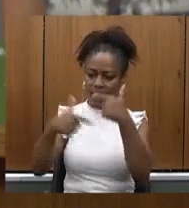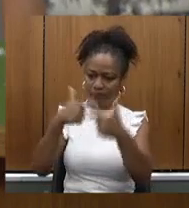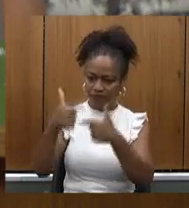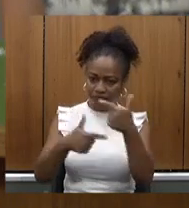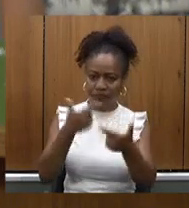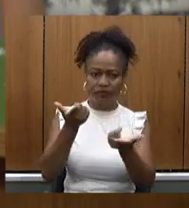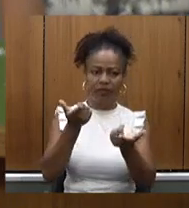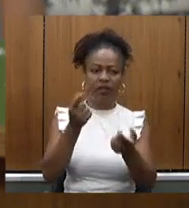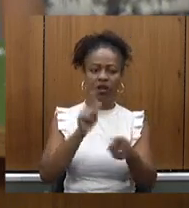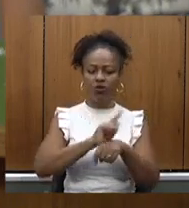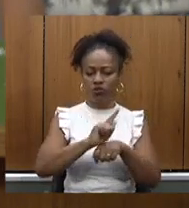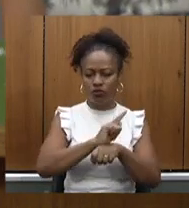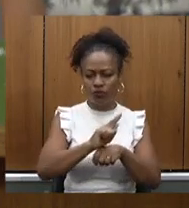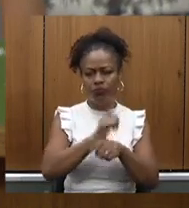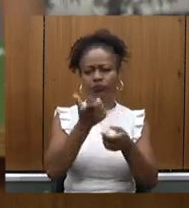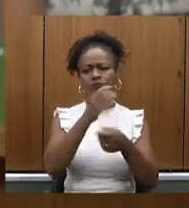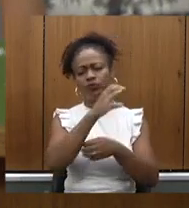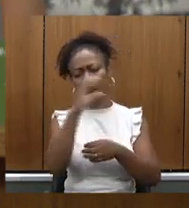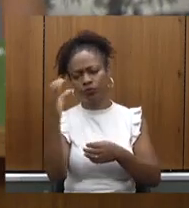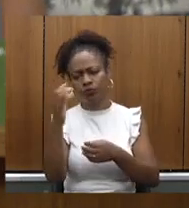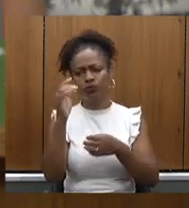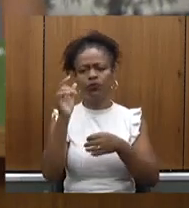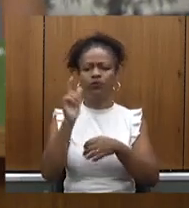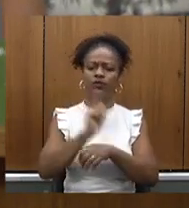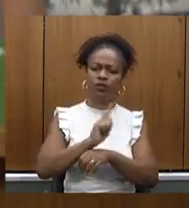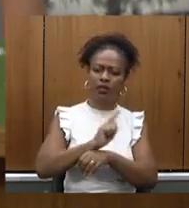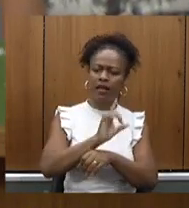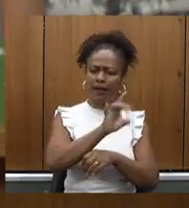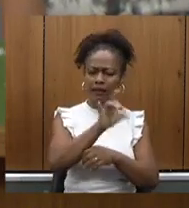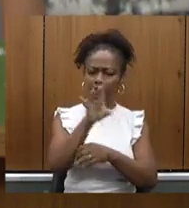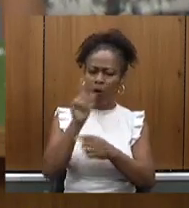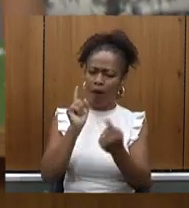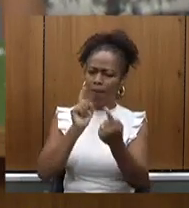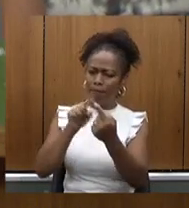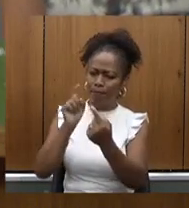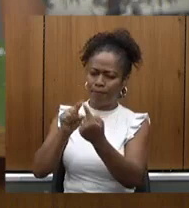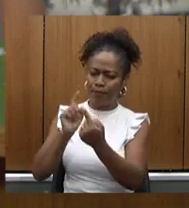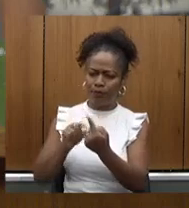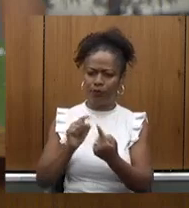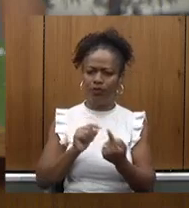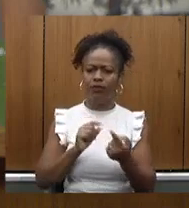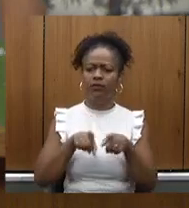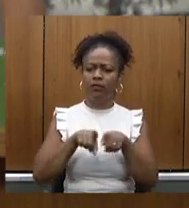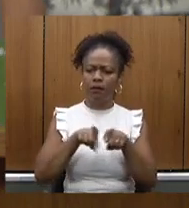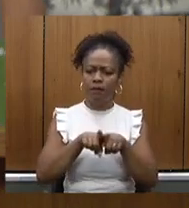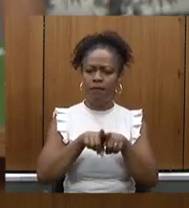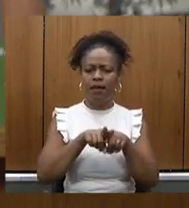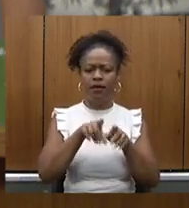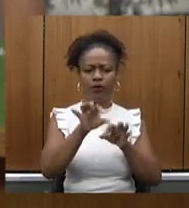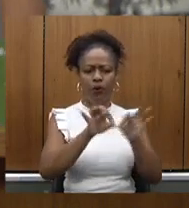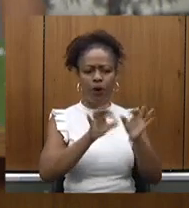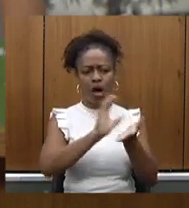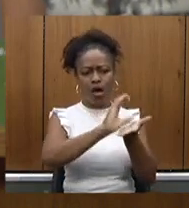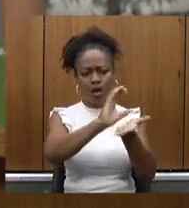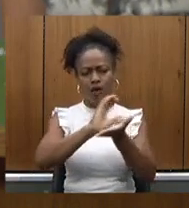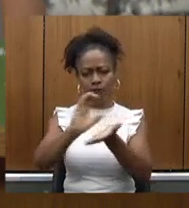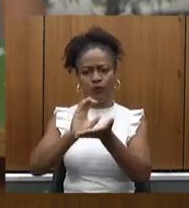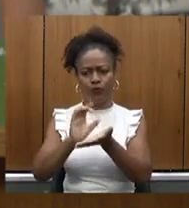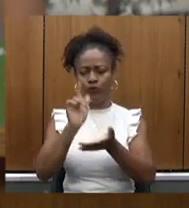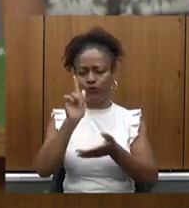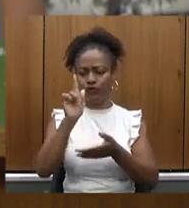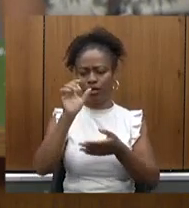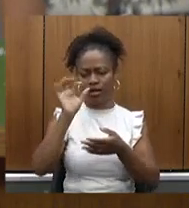diretor de gerente cada um tem a sua pontuação e a proporcionalidade do recurso da GFs tem a ver com essa